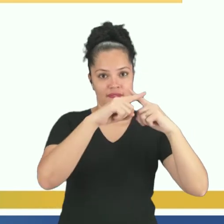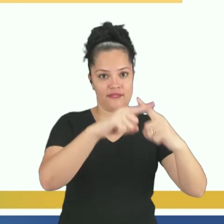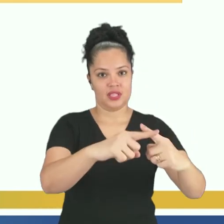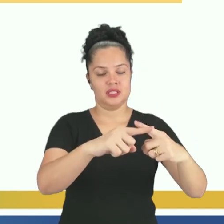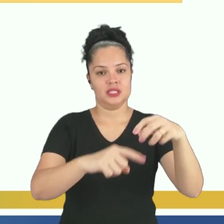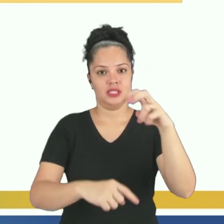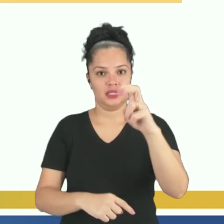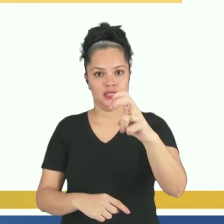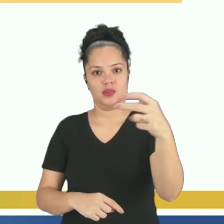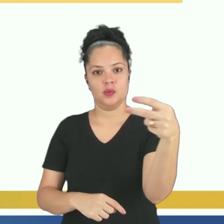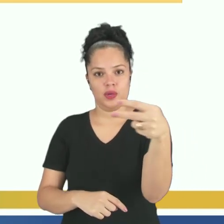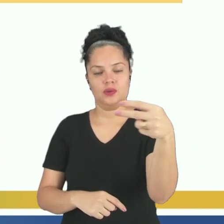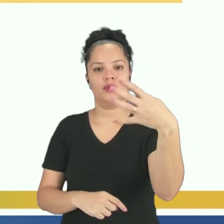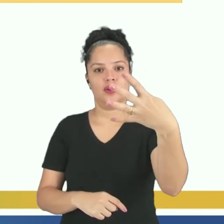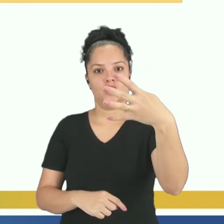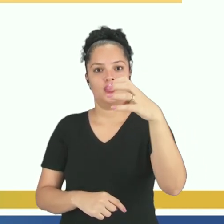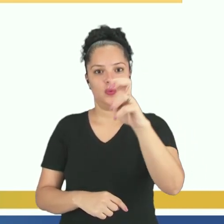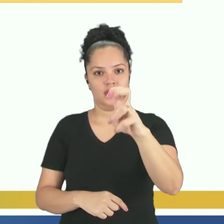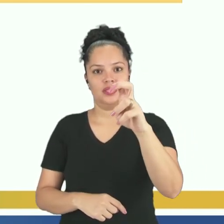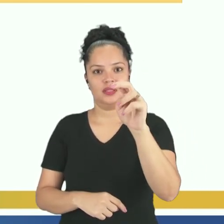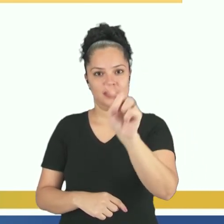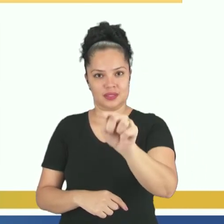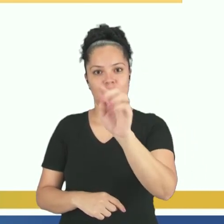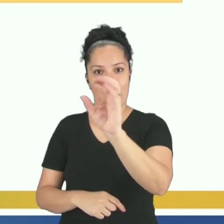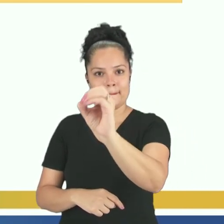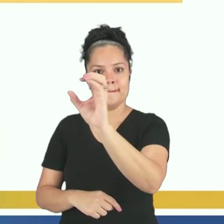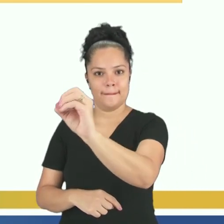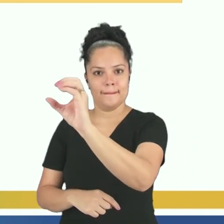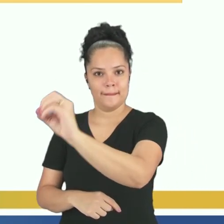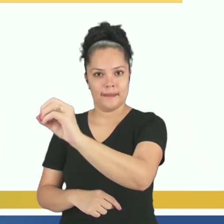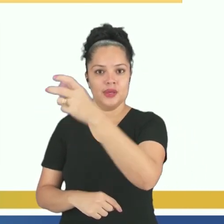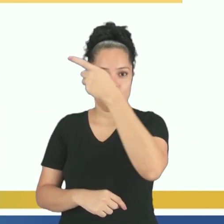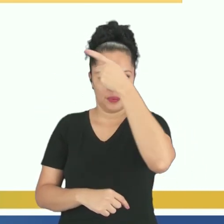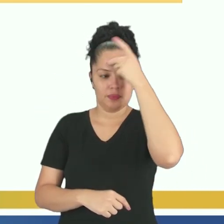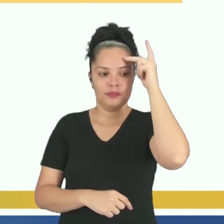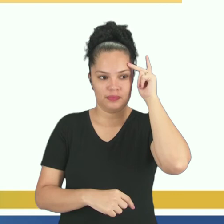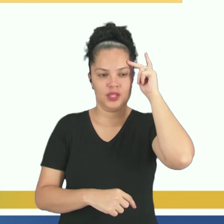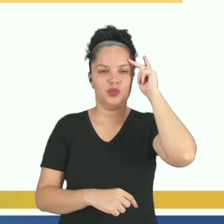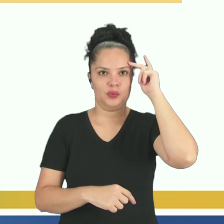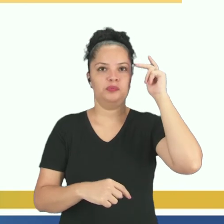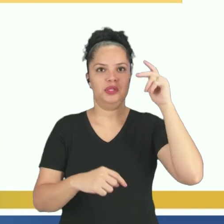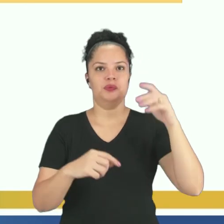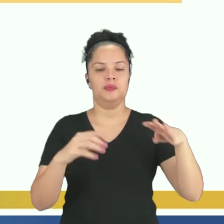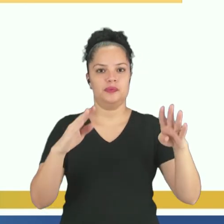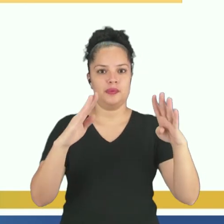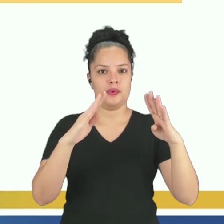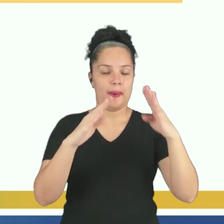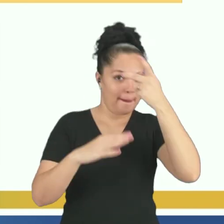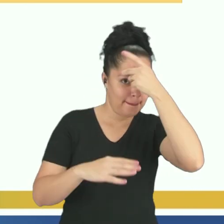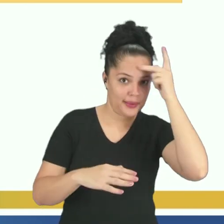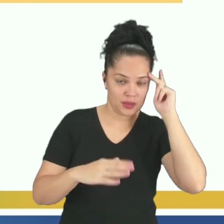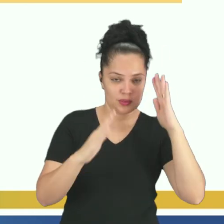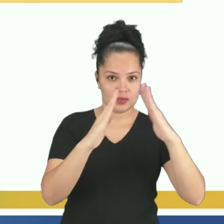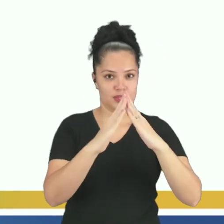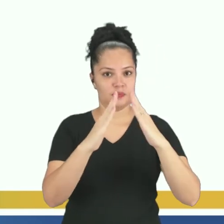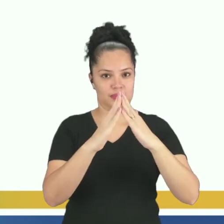daria 45 mil. Isso quer dizer que nessa cidade nós temos 45 mil habitantes. Ok?